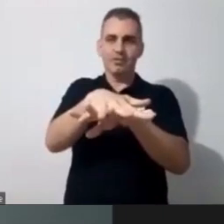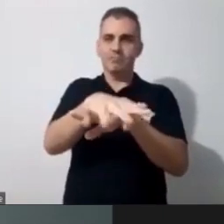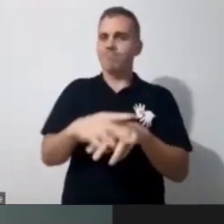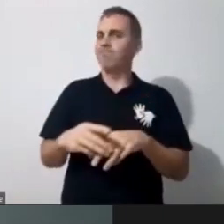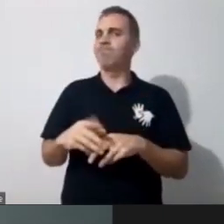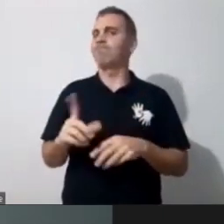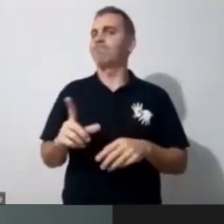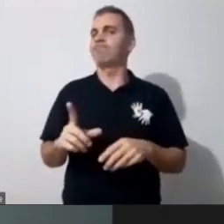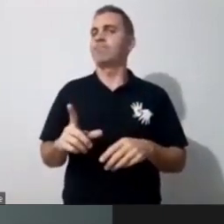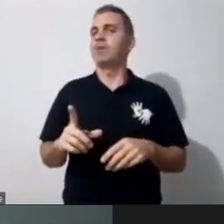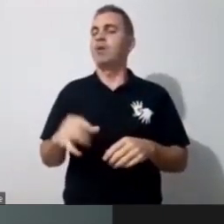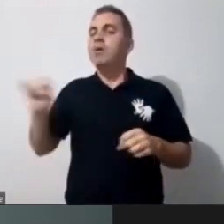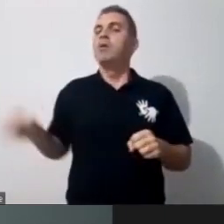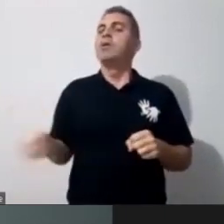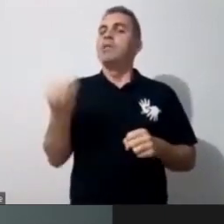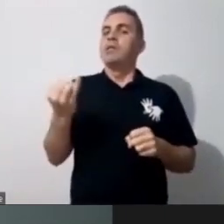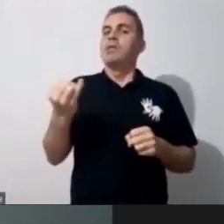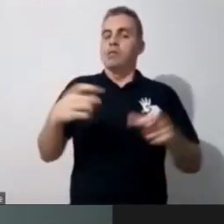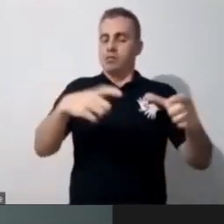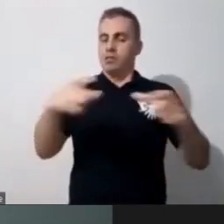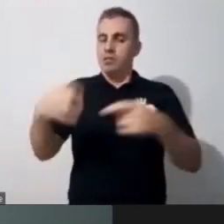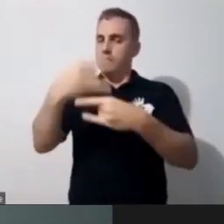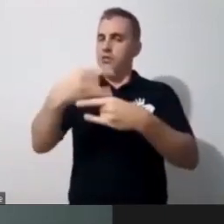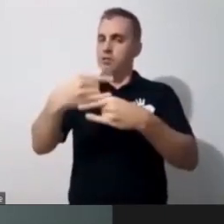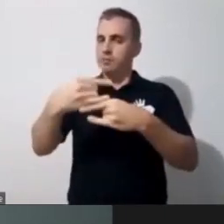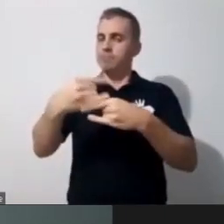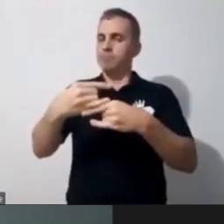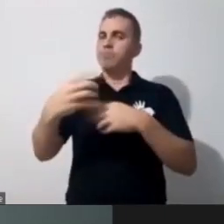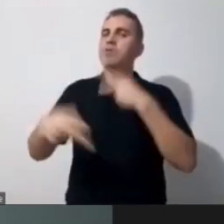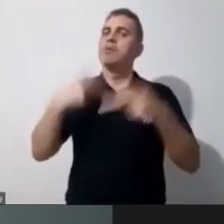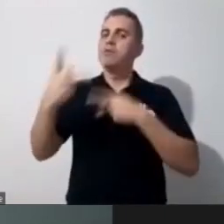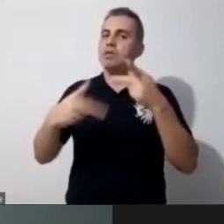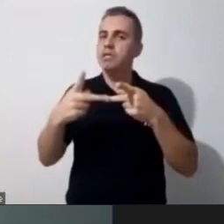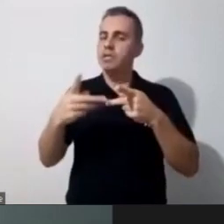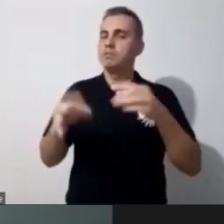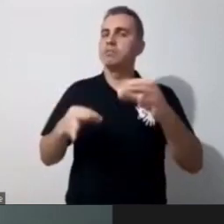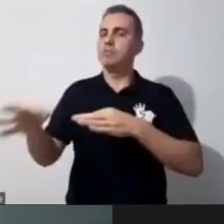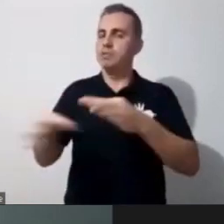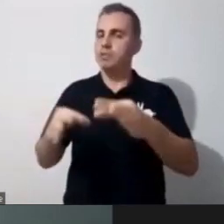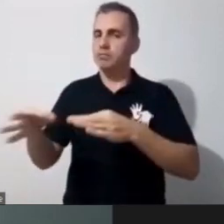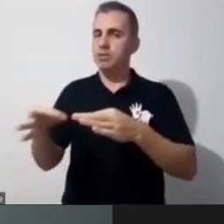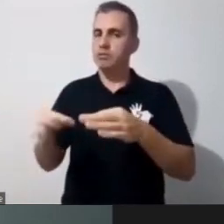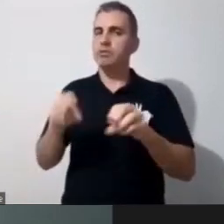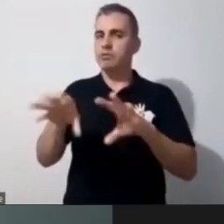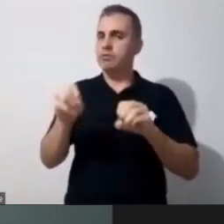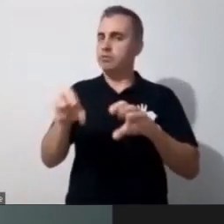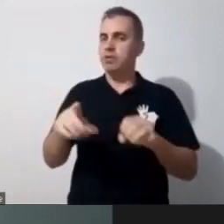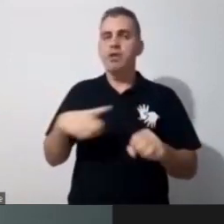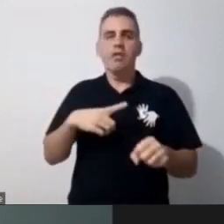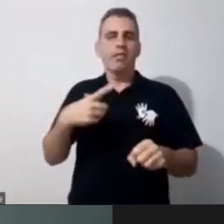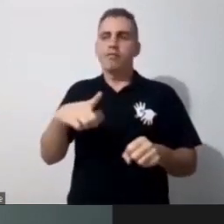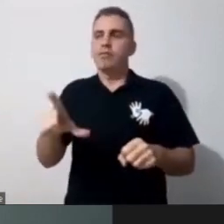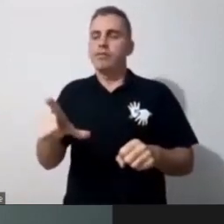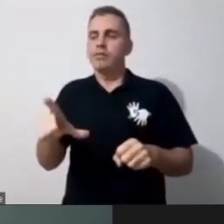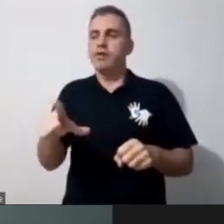para repassar isso também, né? Como forma de planejamento da educação. A gente não tem uma turma com 18